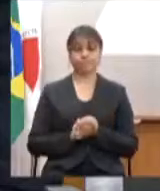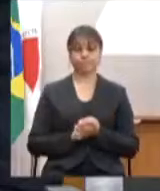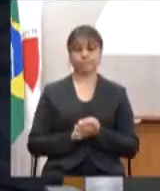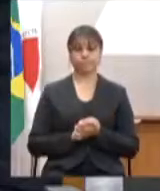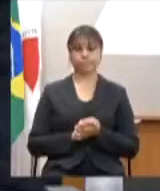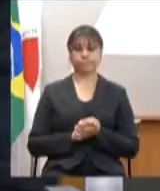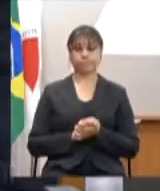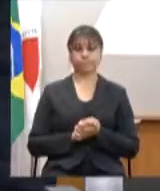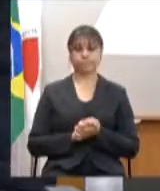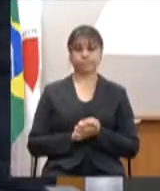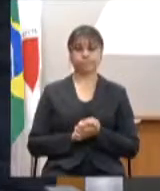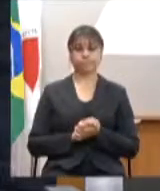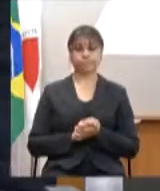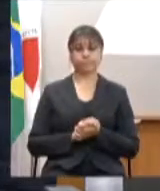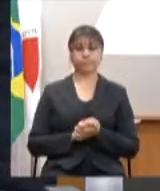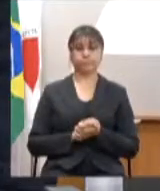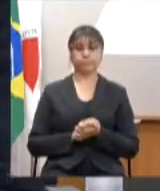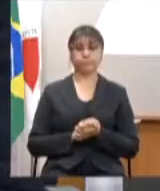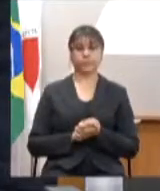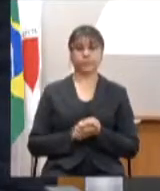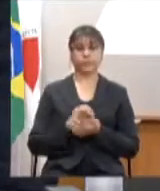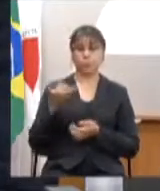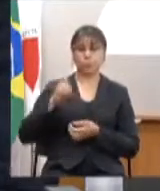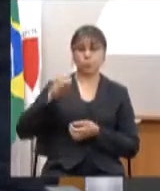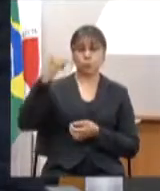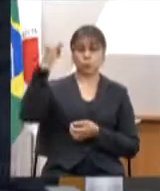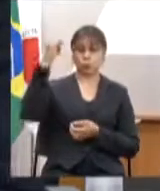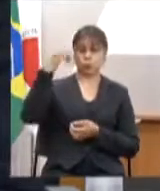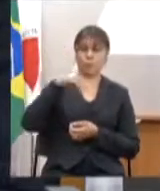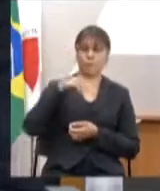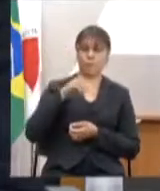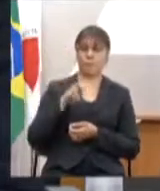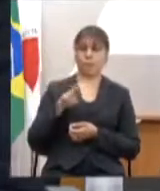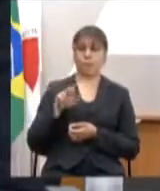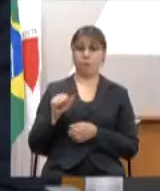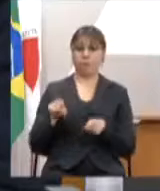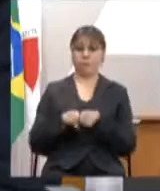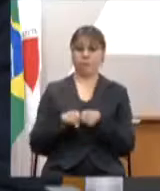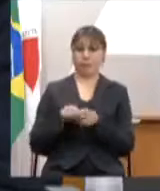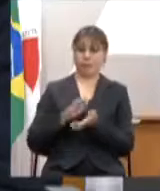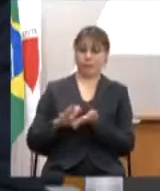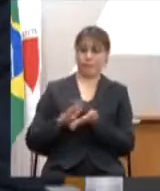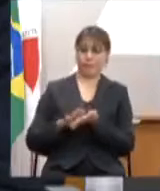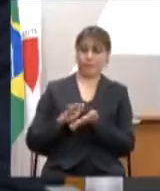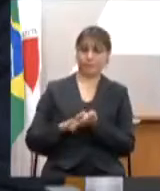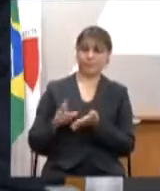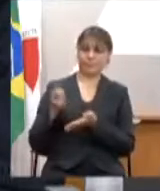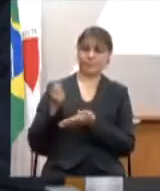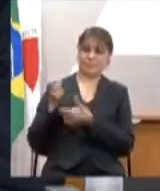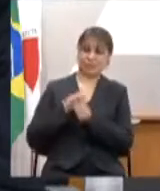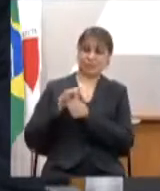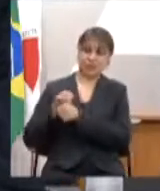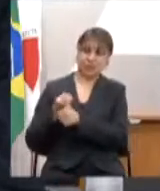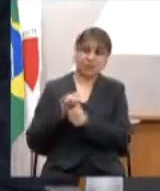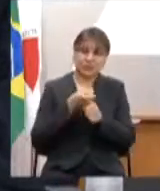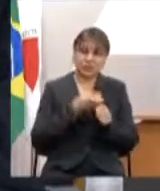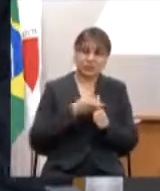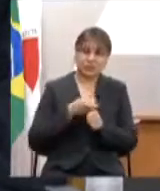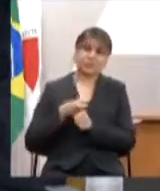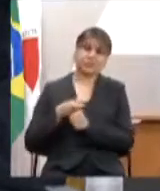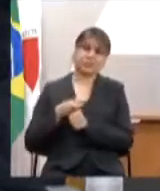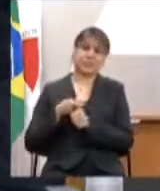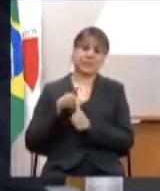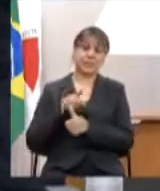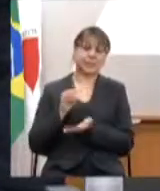como sobre isso incidem juros de mora e custos de inadimplência, essa é uma, é um não